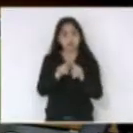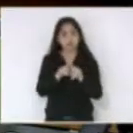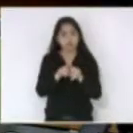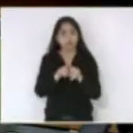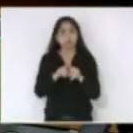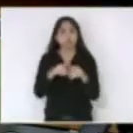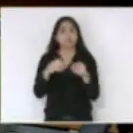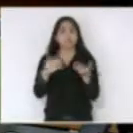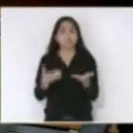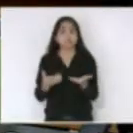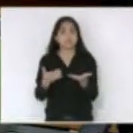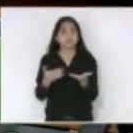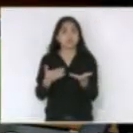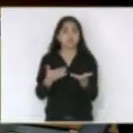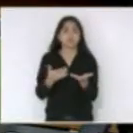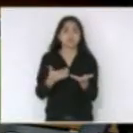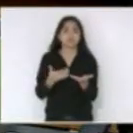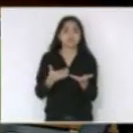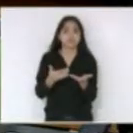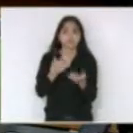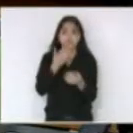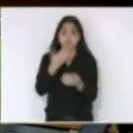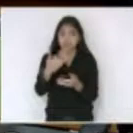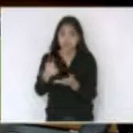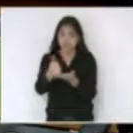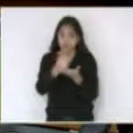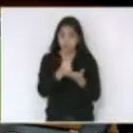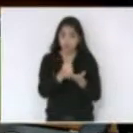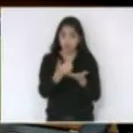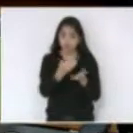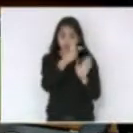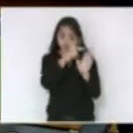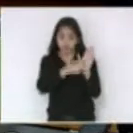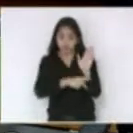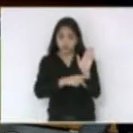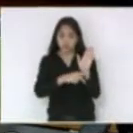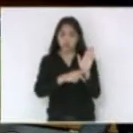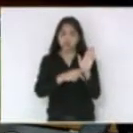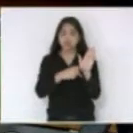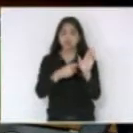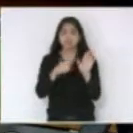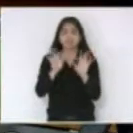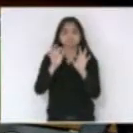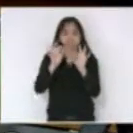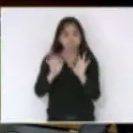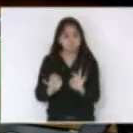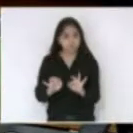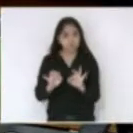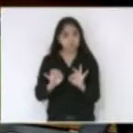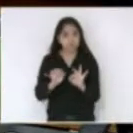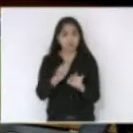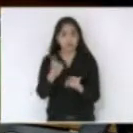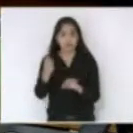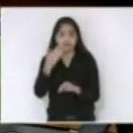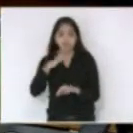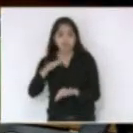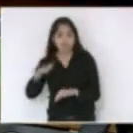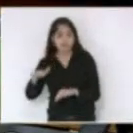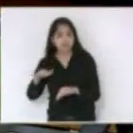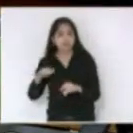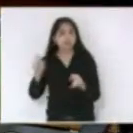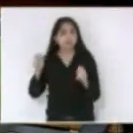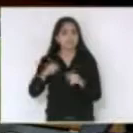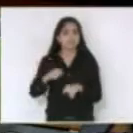Guzai também então pediu apoio a esse projeto e com certeza a nossa criançada vai ter mais